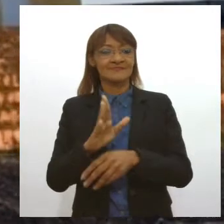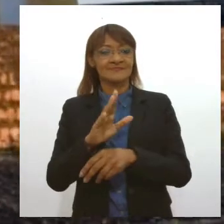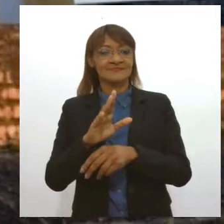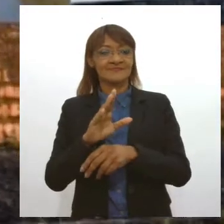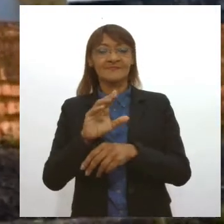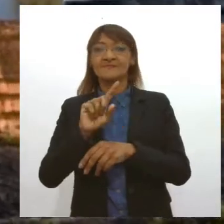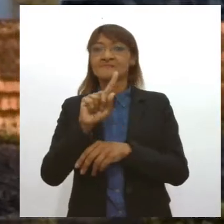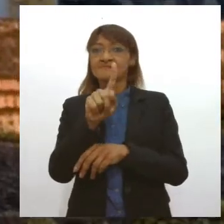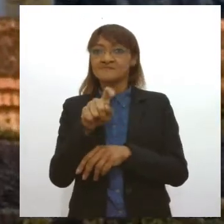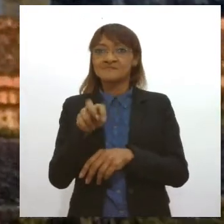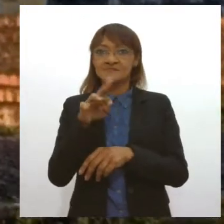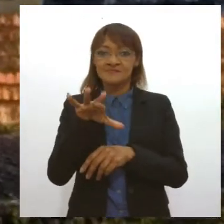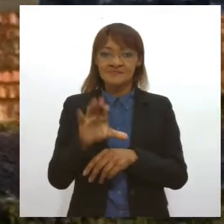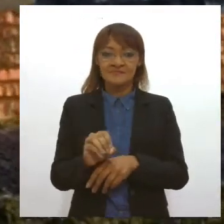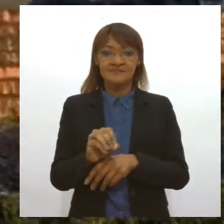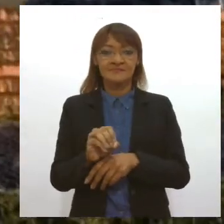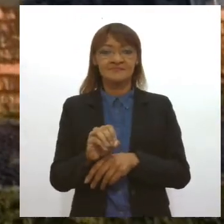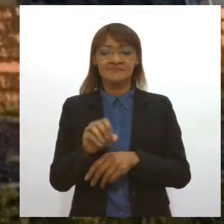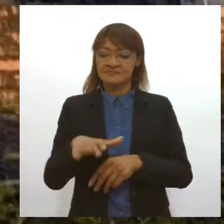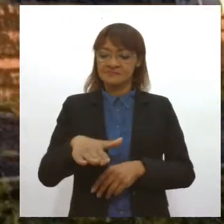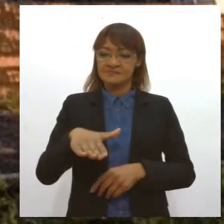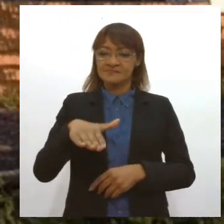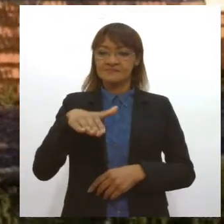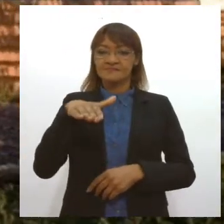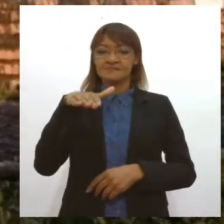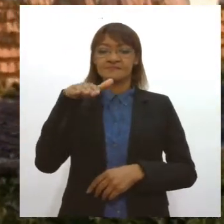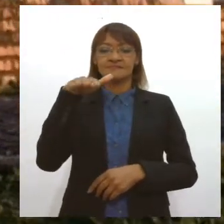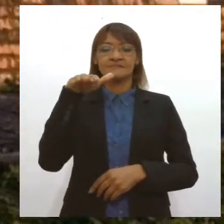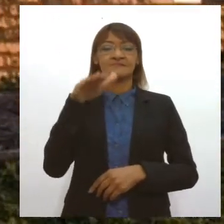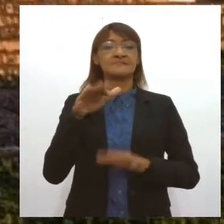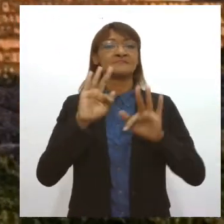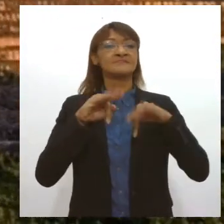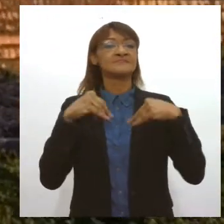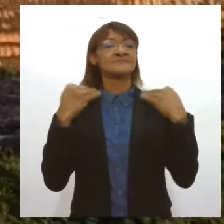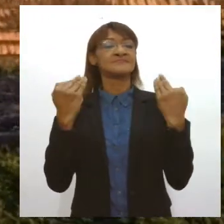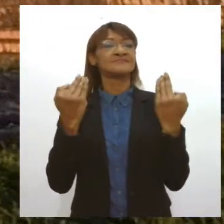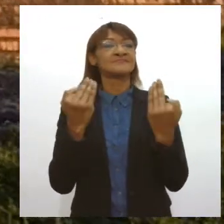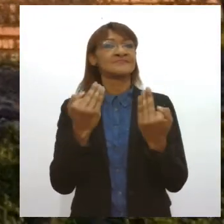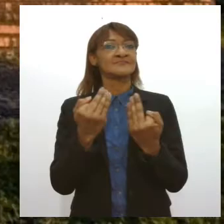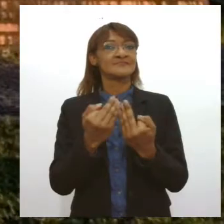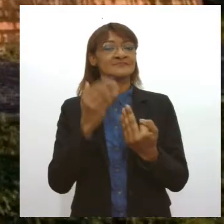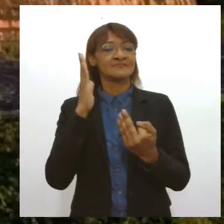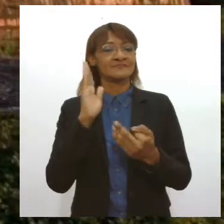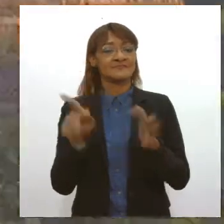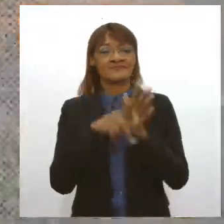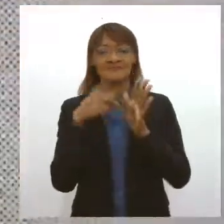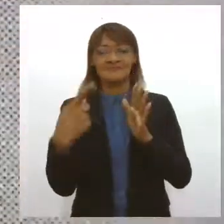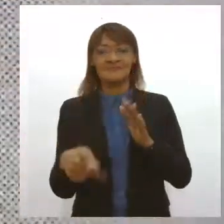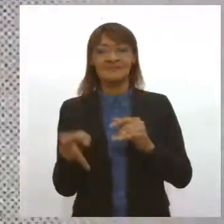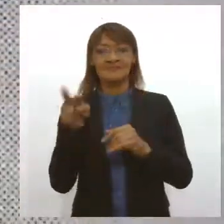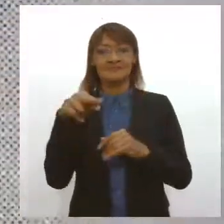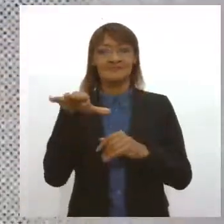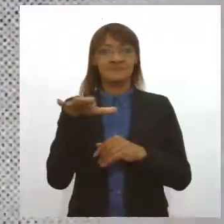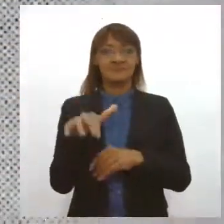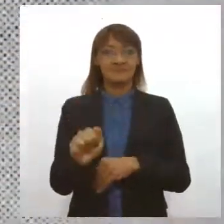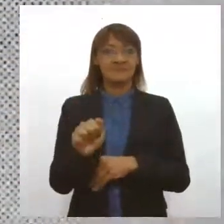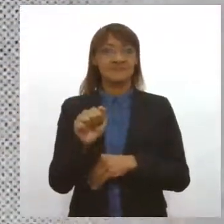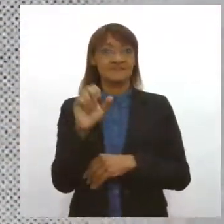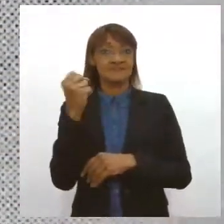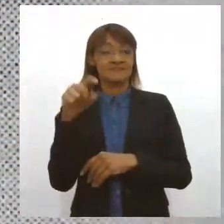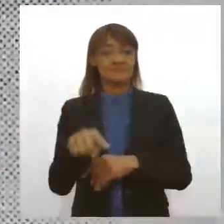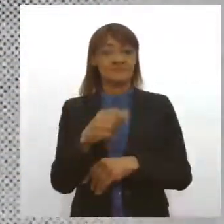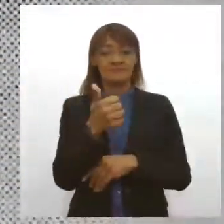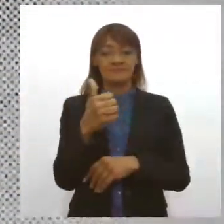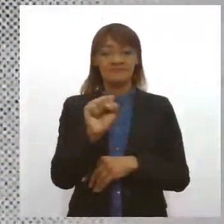Oria passou toda a sua infância, fazendo parte de uma família tradicional da província de Sergipe. Em 1875,